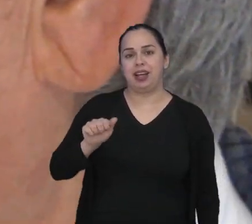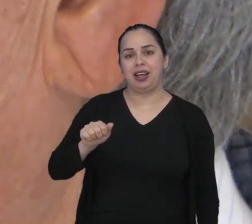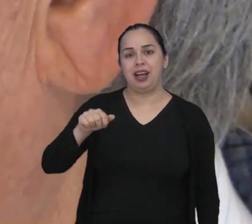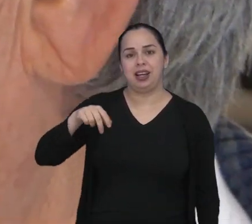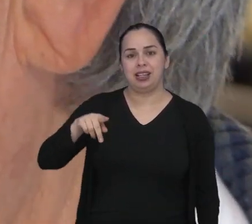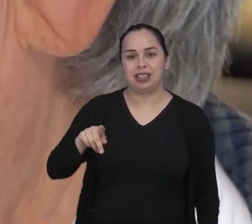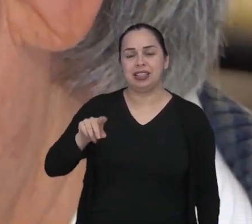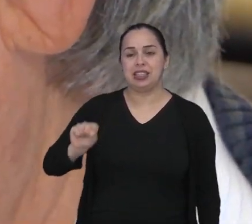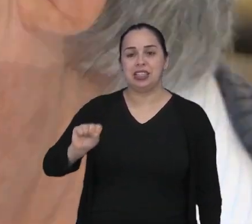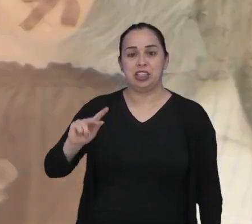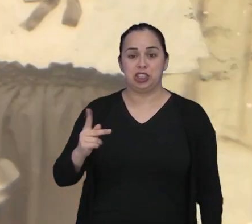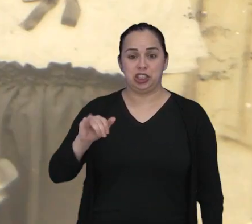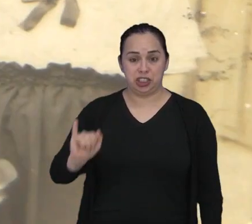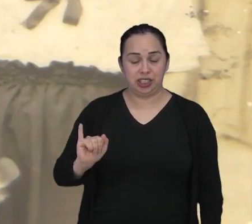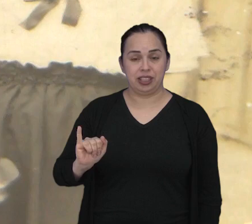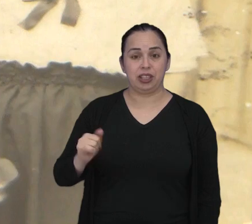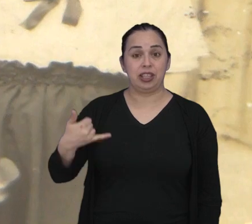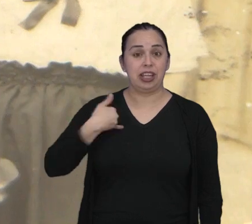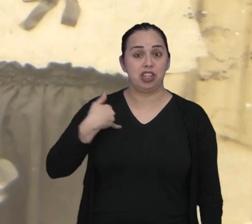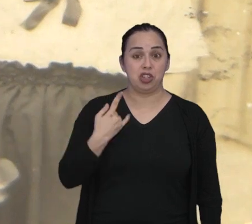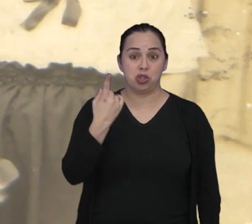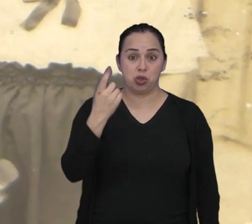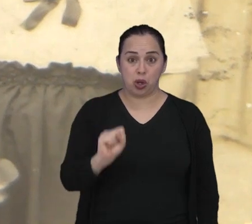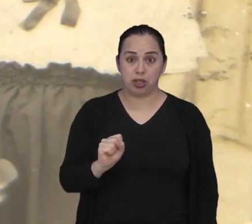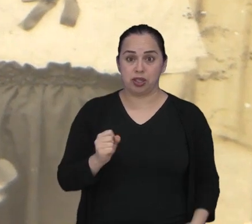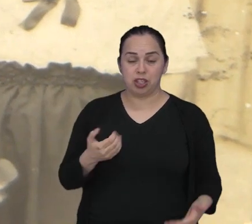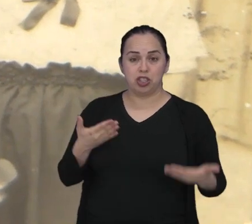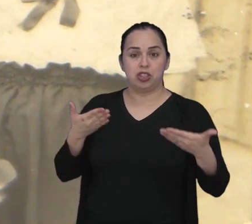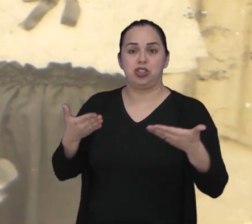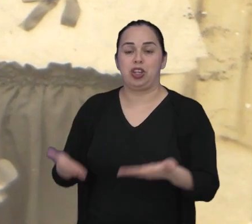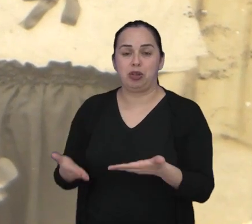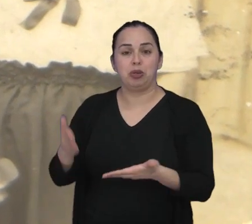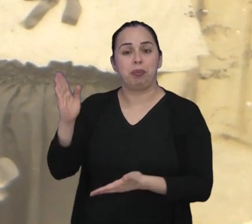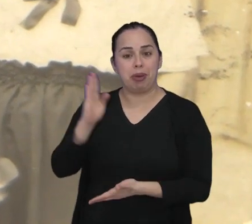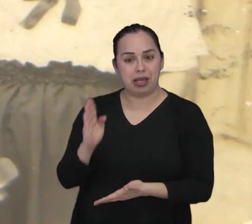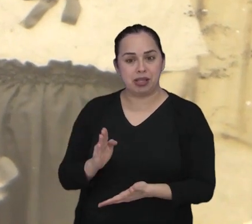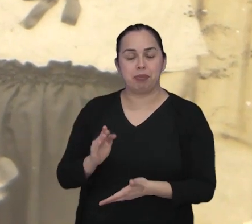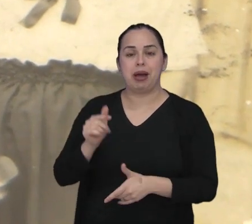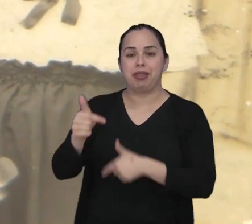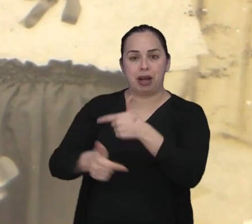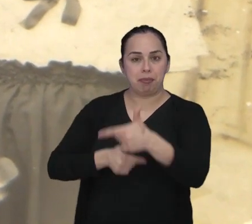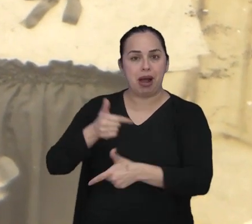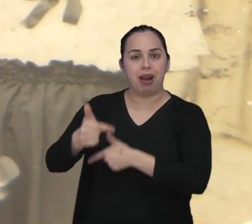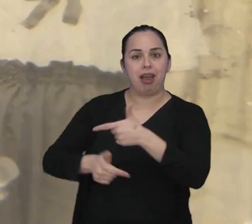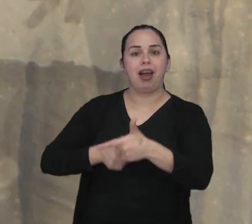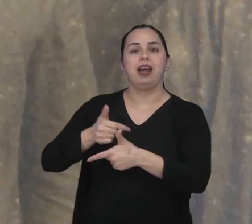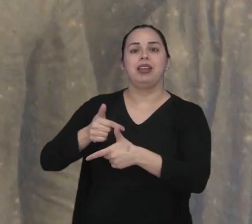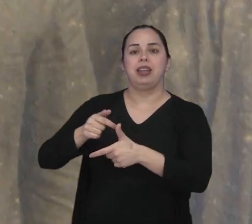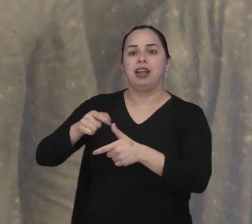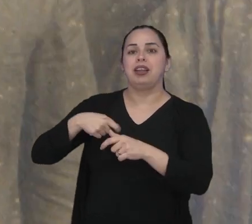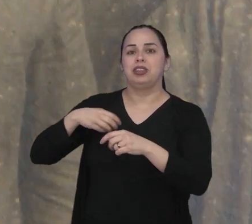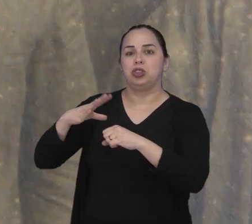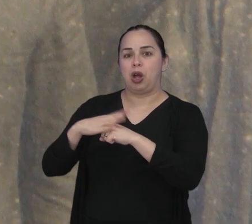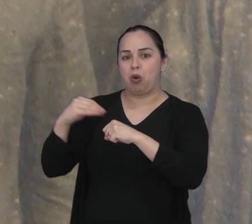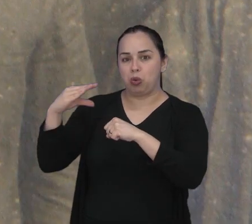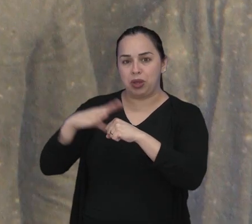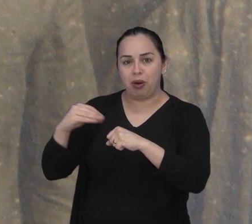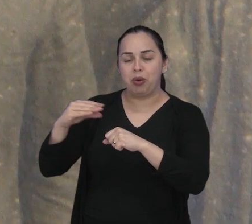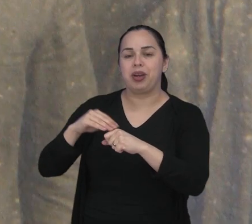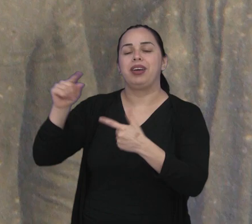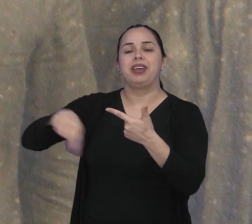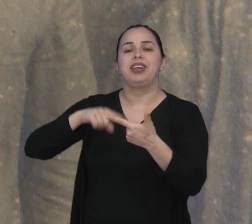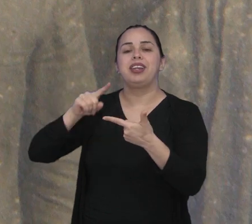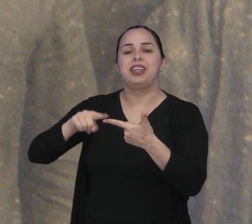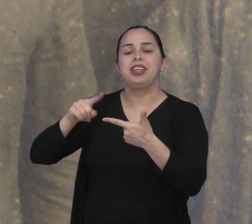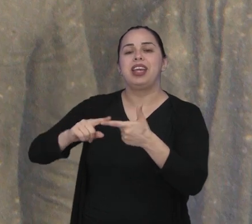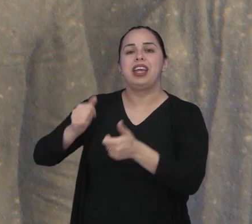oito anos desembarcou no Brasil com a família para trabalhar em uma fazenda de algodão e arroz. A história dele com